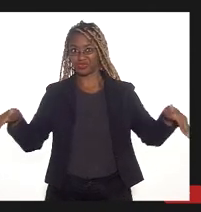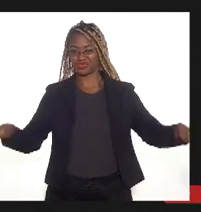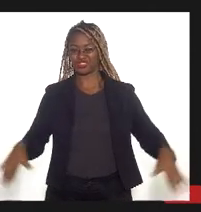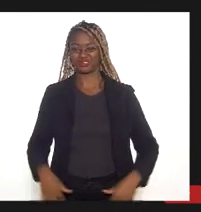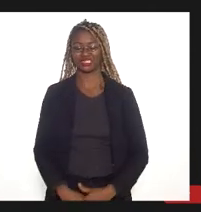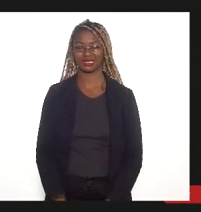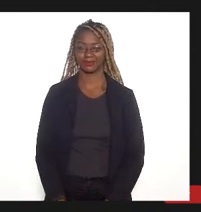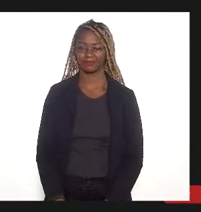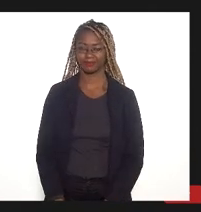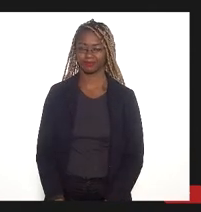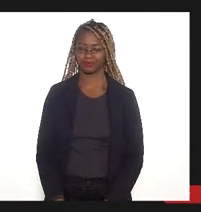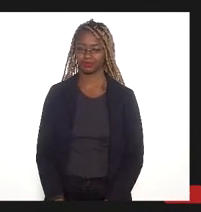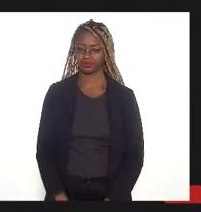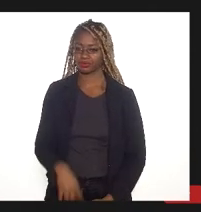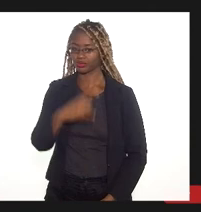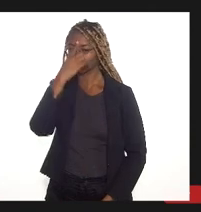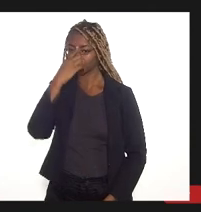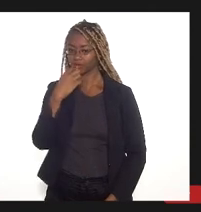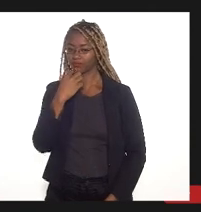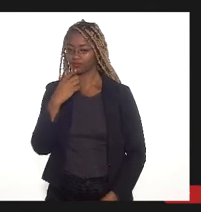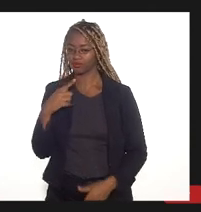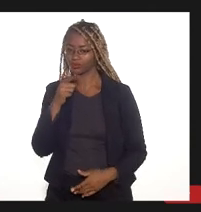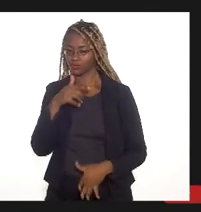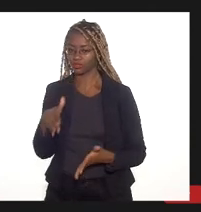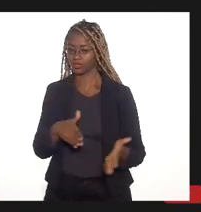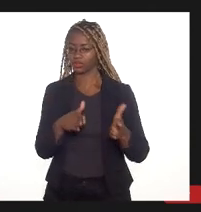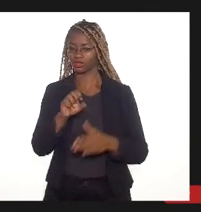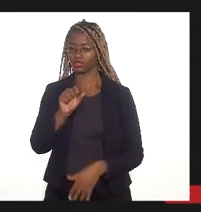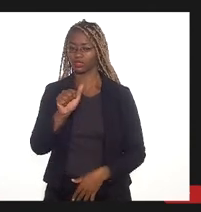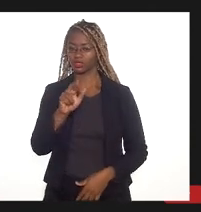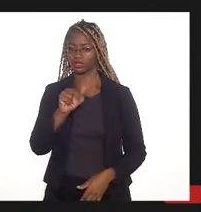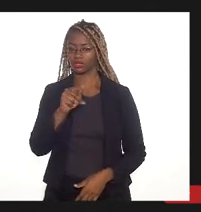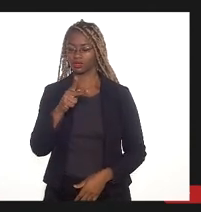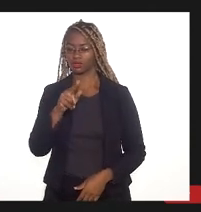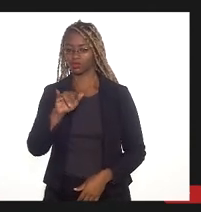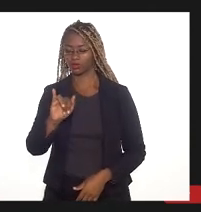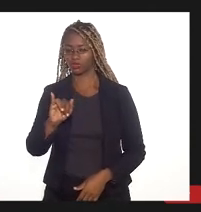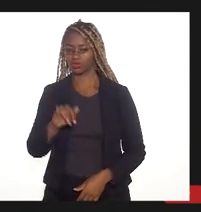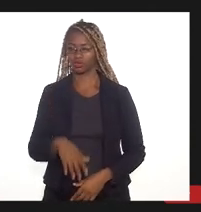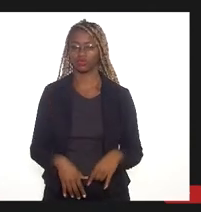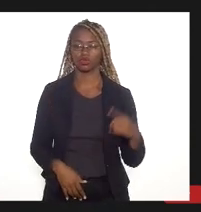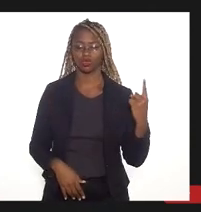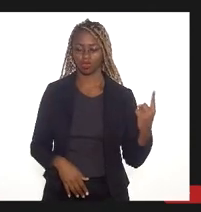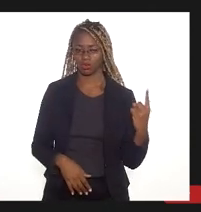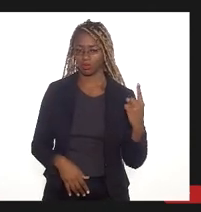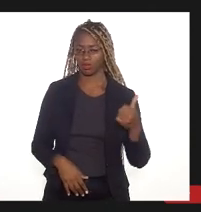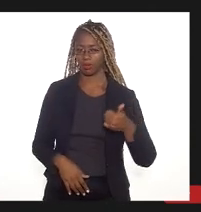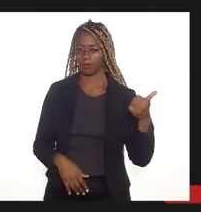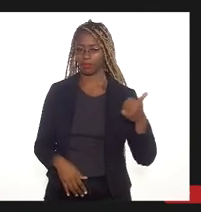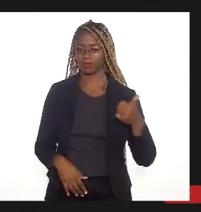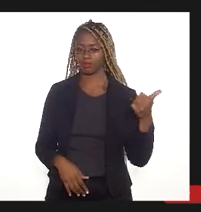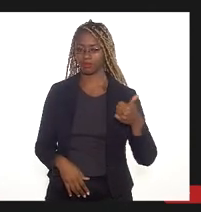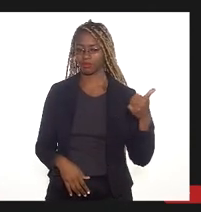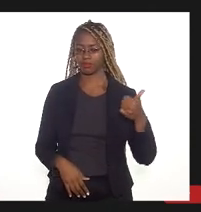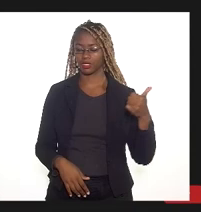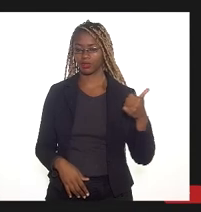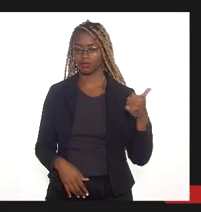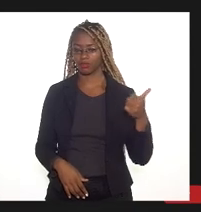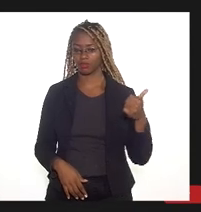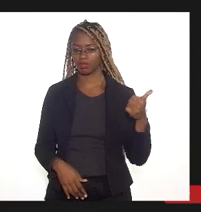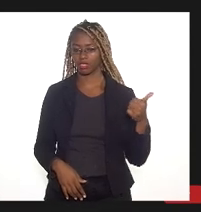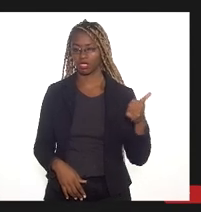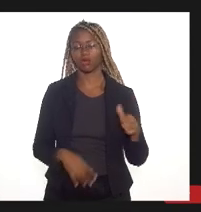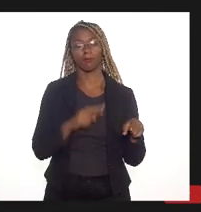aqui a imagem do Rio Sarapuí, duas imagens do Rio Sarapuí. Uma, a primeira com ele no trecho